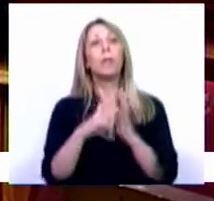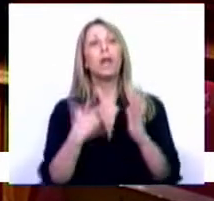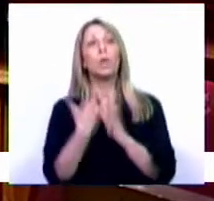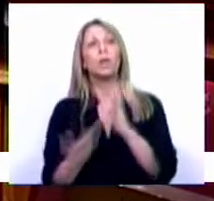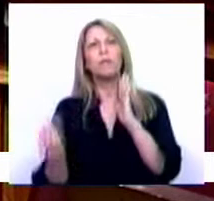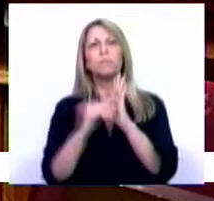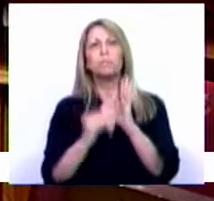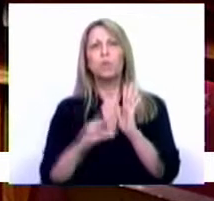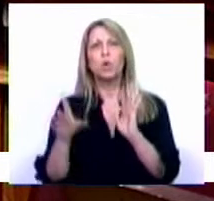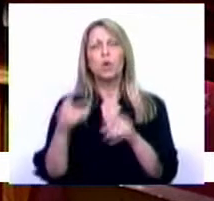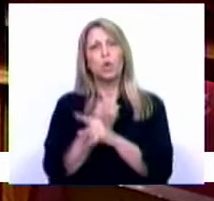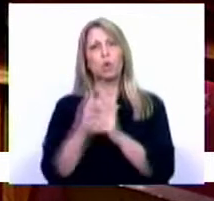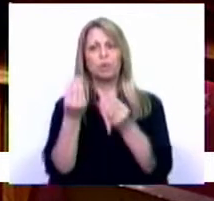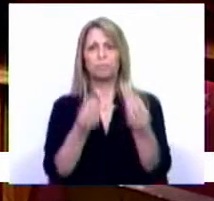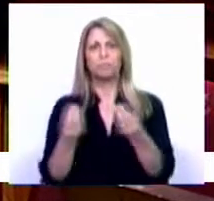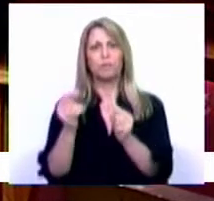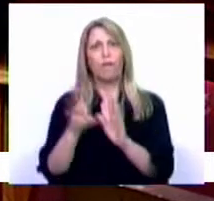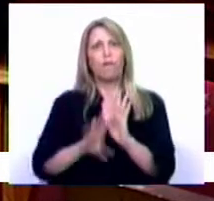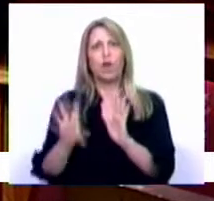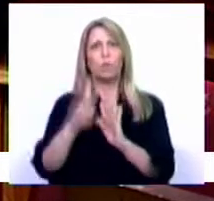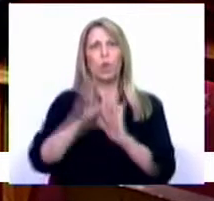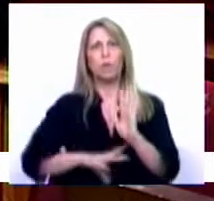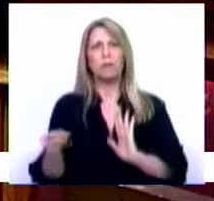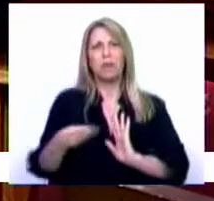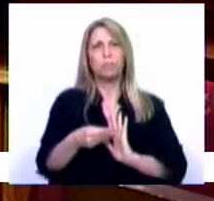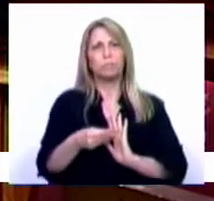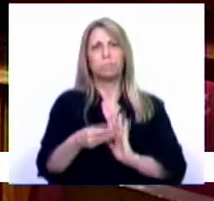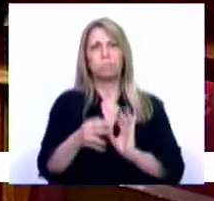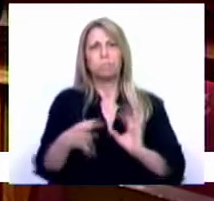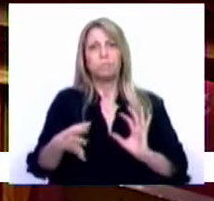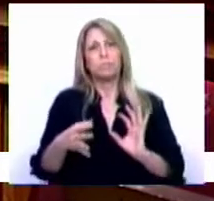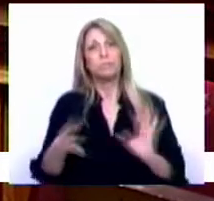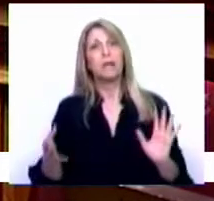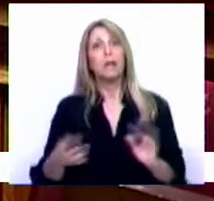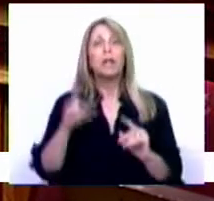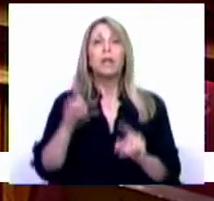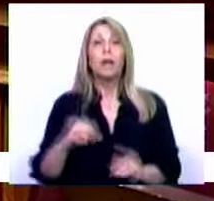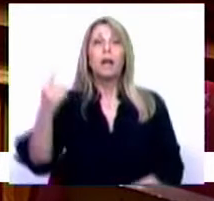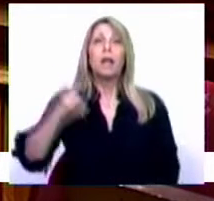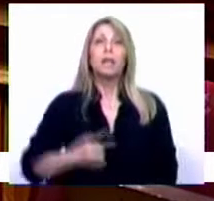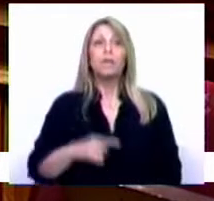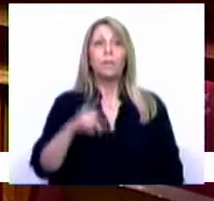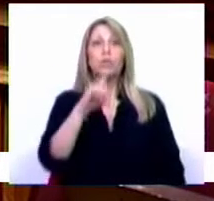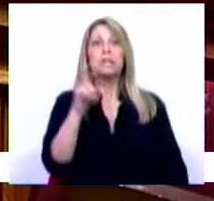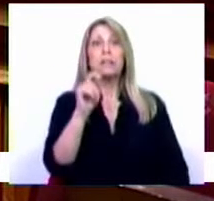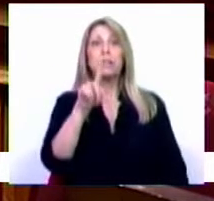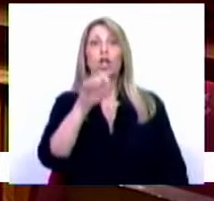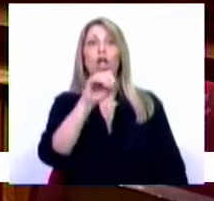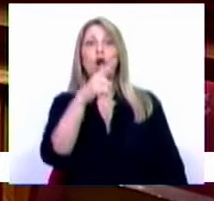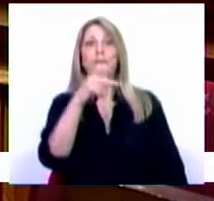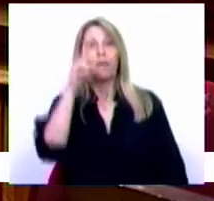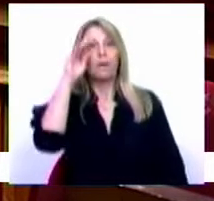de caráter regulamentar, porque elas não caberiam. E devemos afastar o espírito dos zelotas. Sabemos como eles,